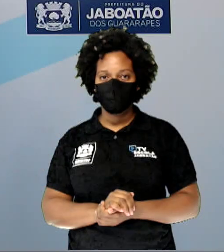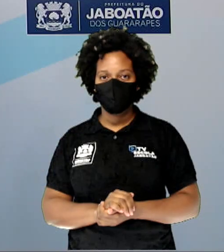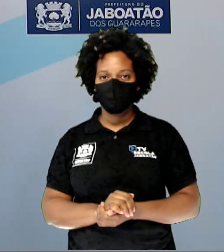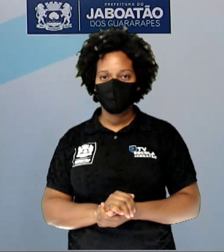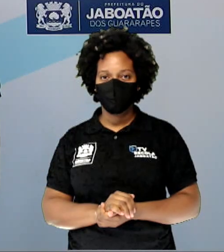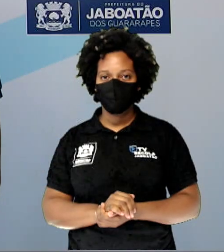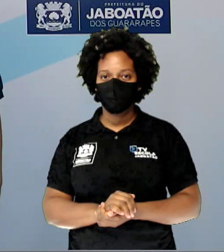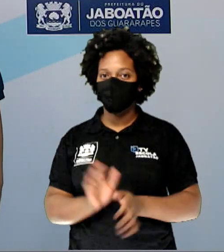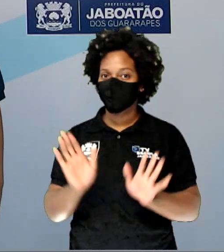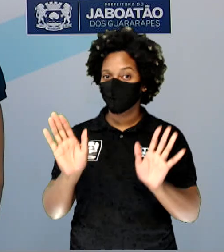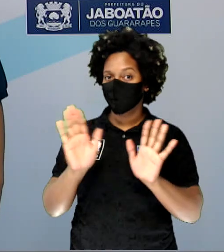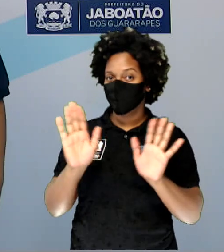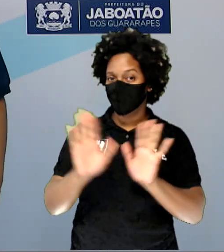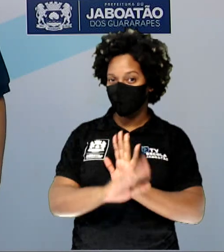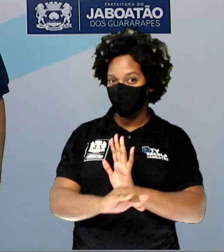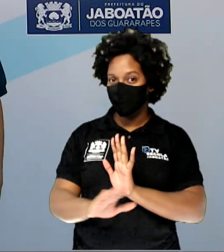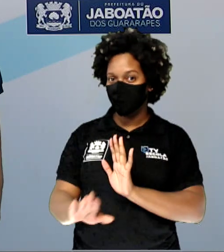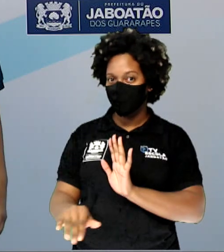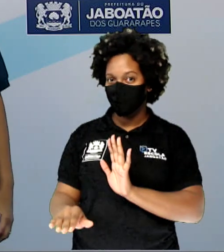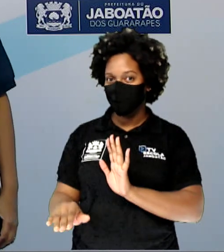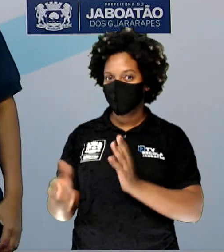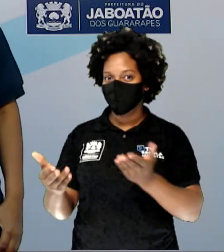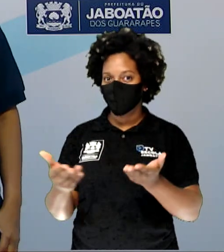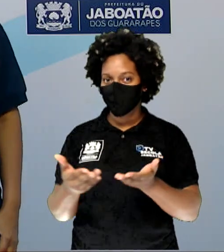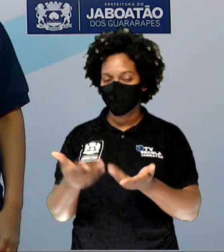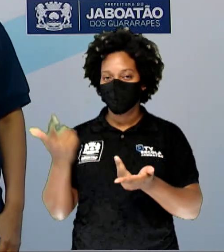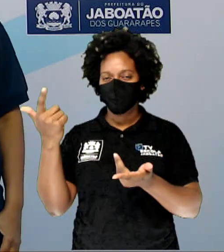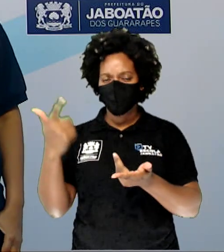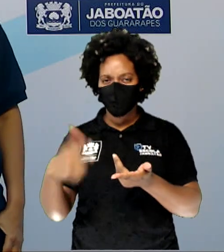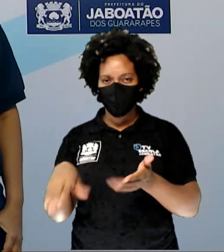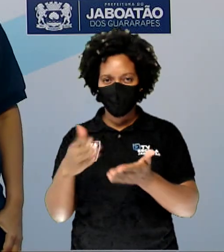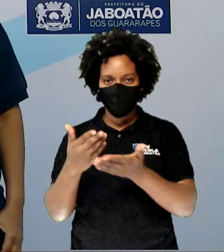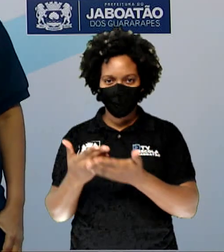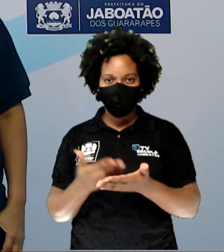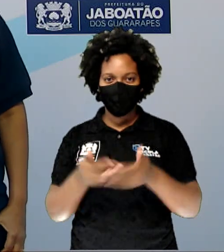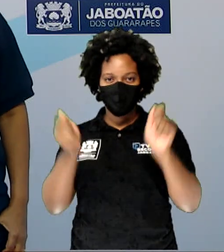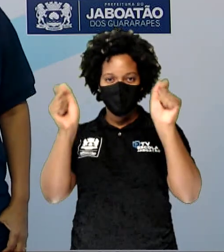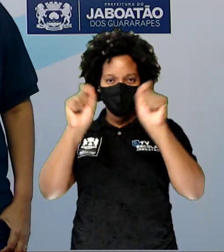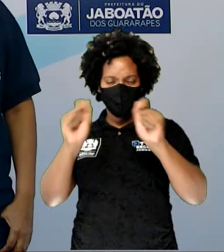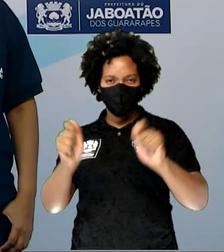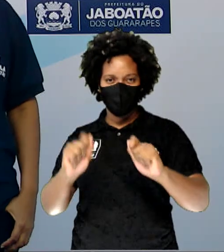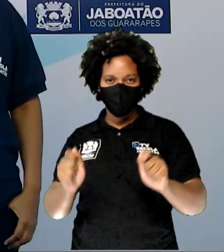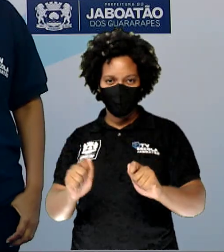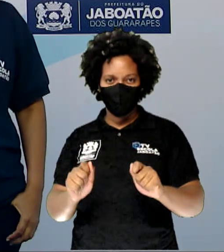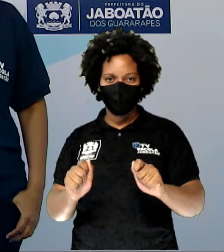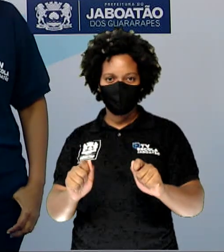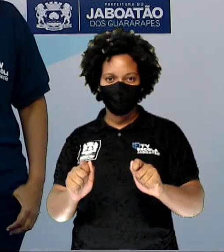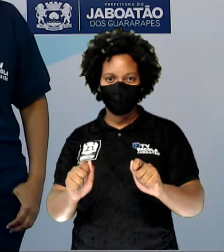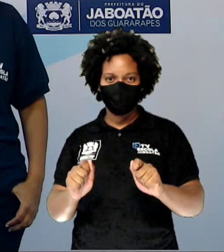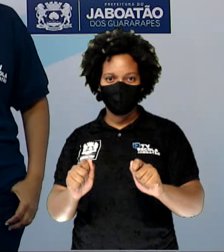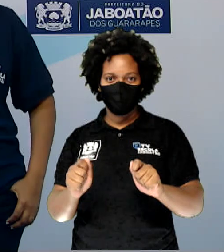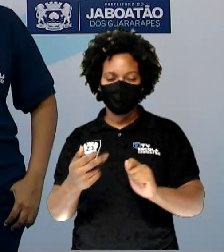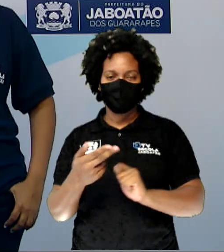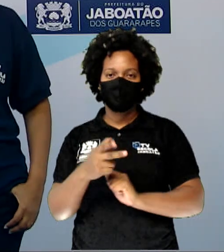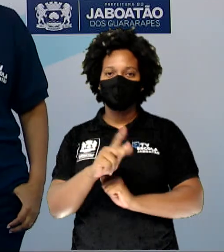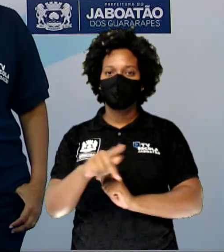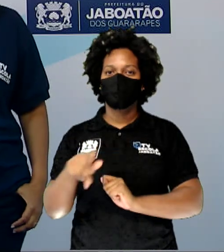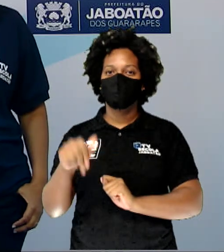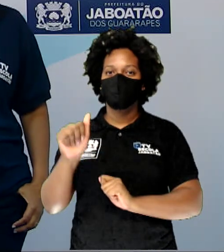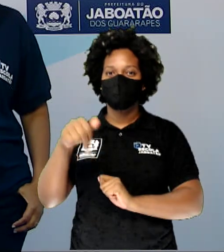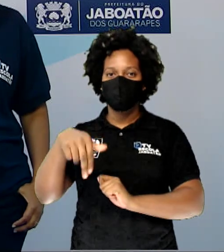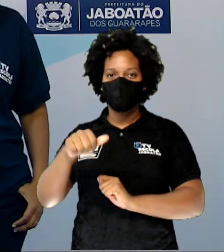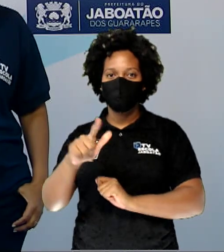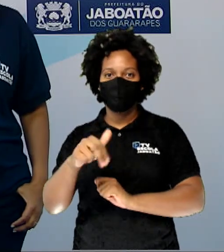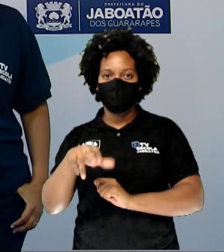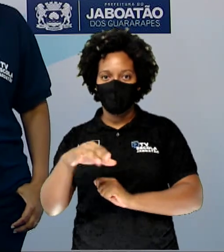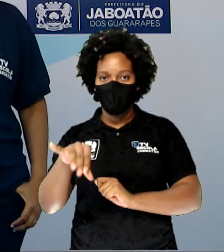E aí, criançadas! Estamos aqui para mais uma aula de arte. Sou a professora Ana Lúcia e hoje eu trouxe